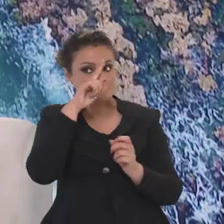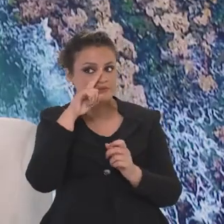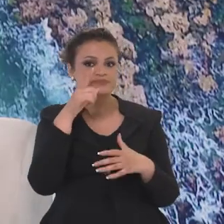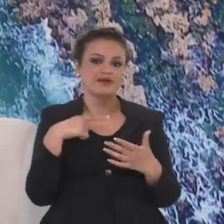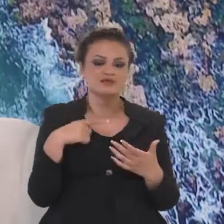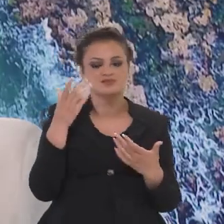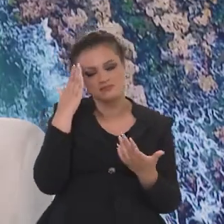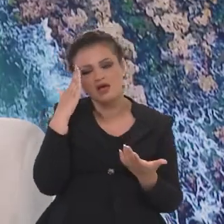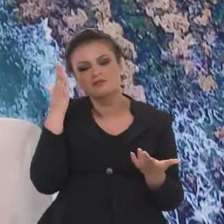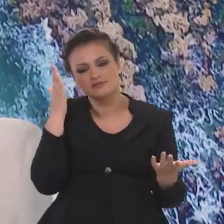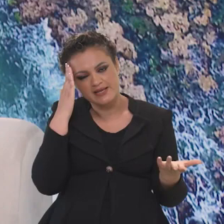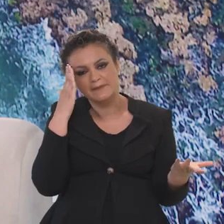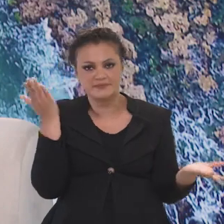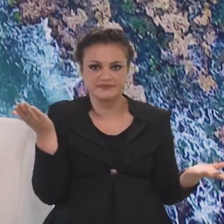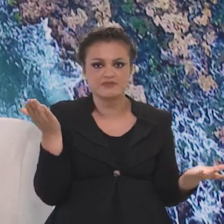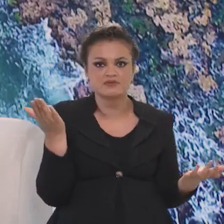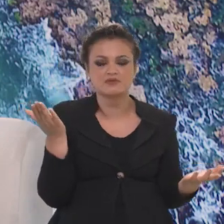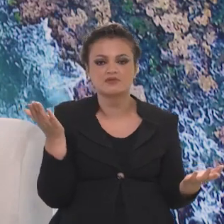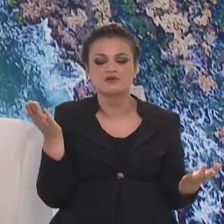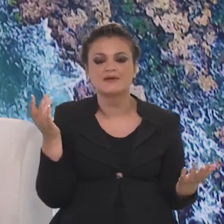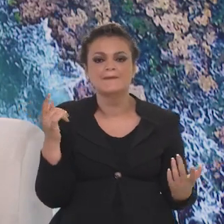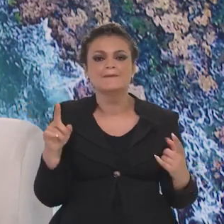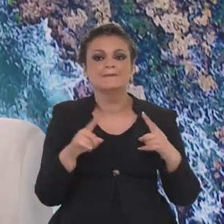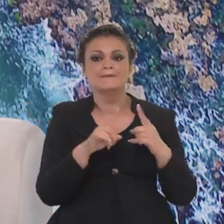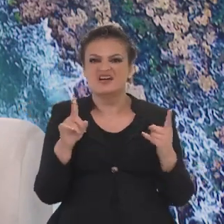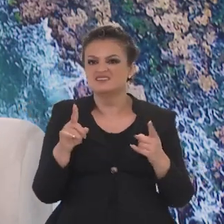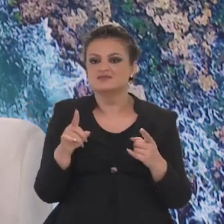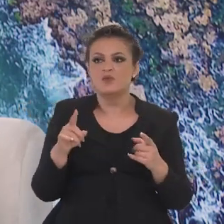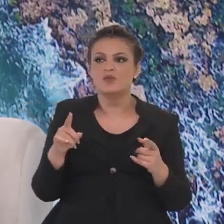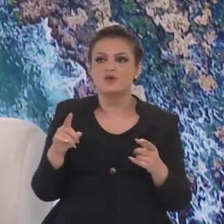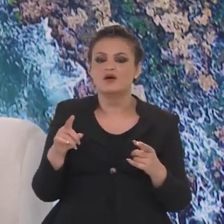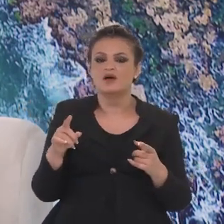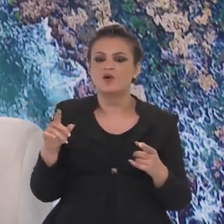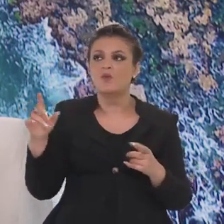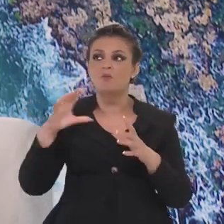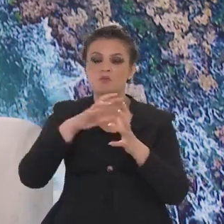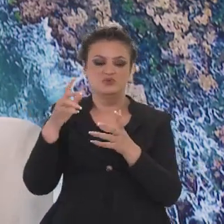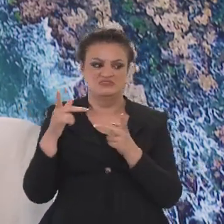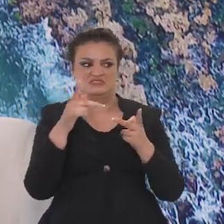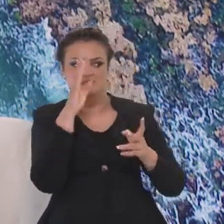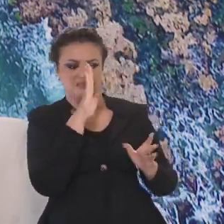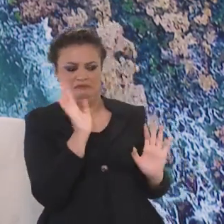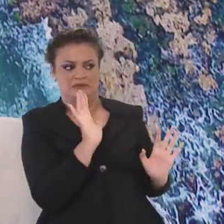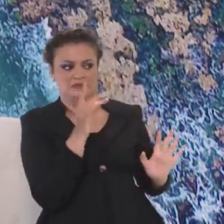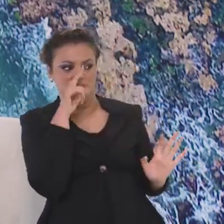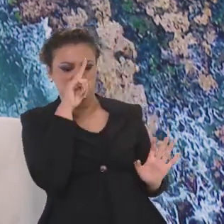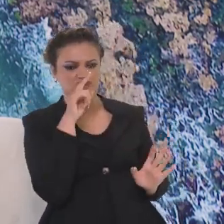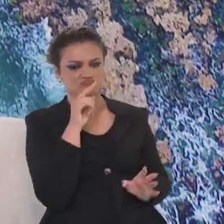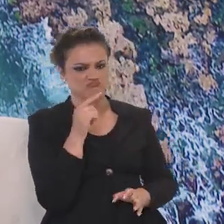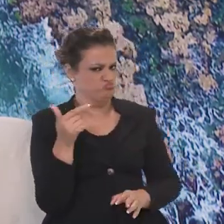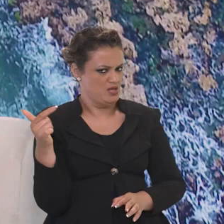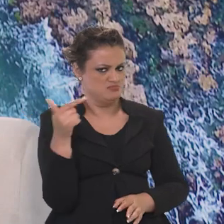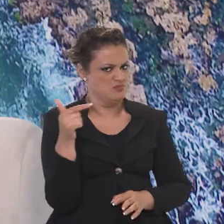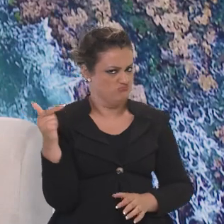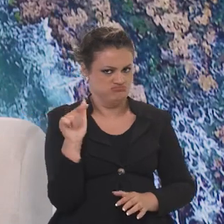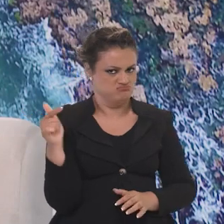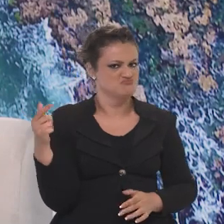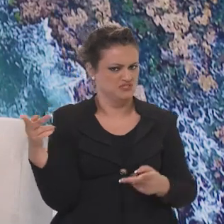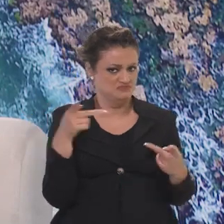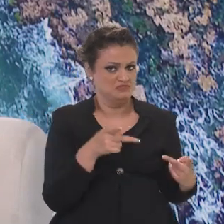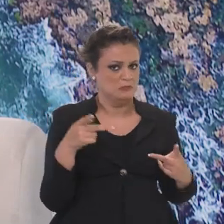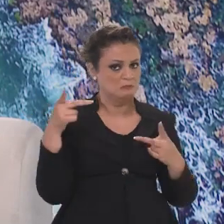Nós não podemos negar isso. E temos que trabalhar para melhorar. Agora, não é verdade que o mundo deixa de visitar o Brasil por causa da violência. Os índices,